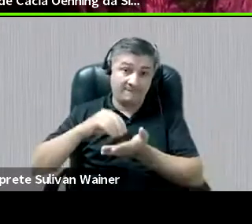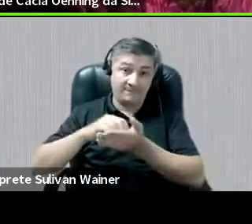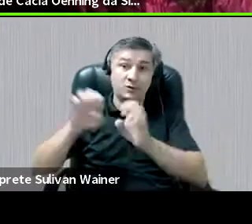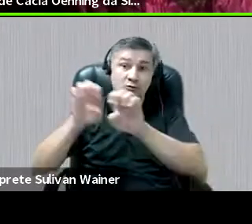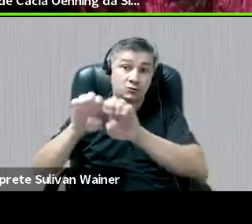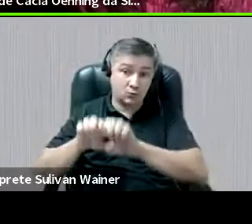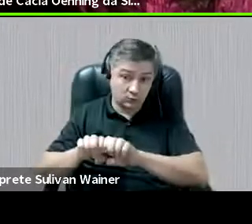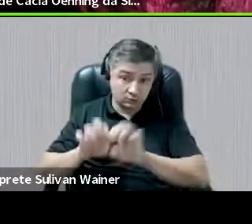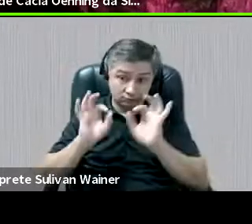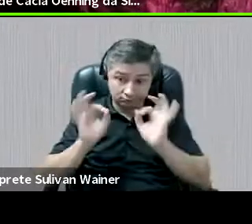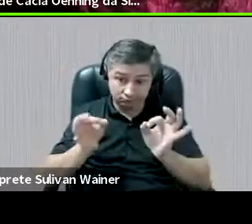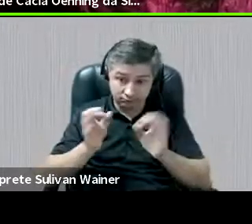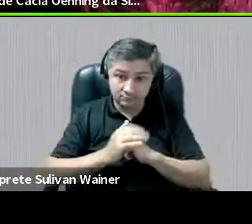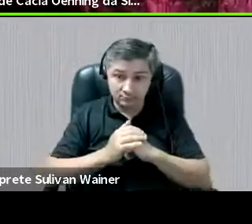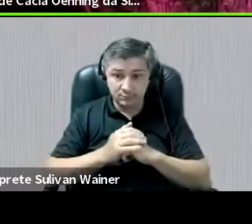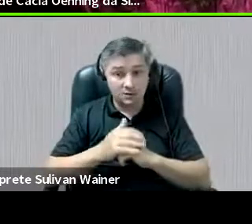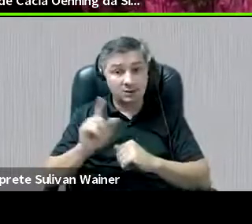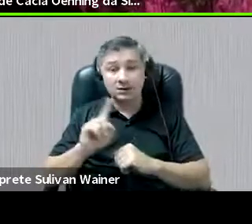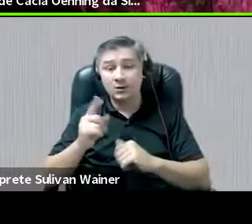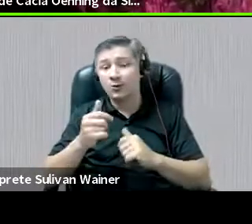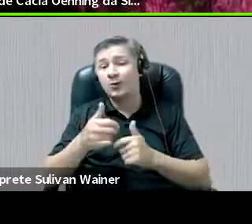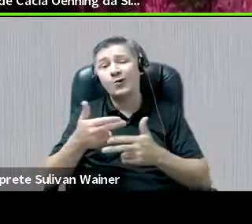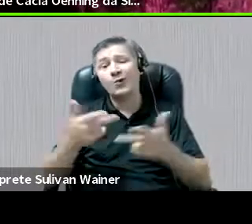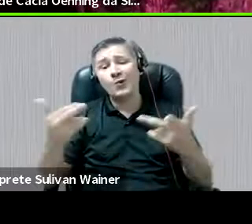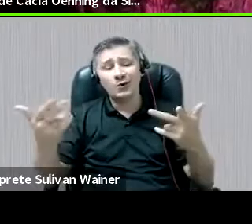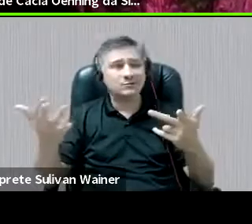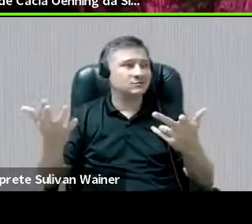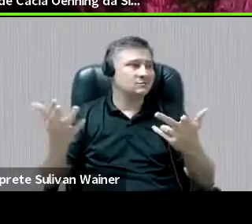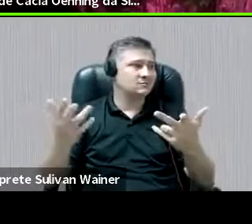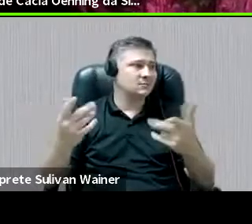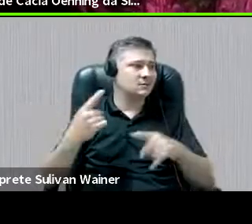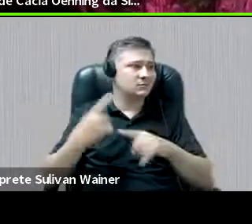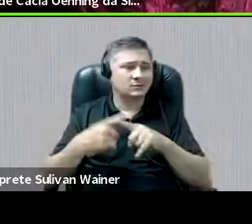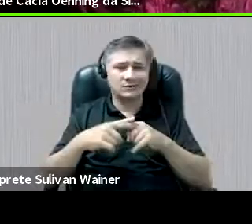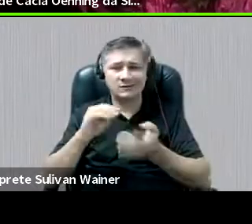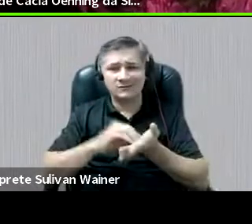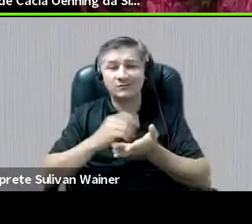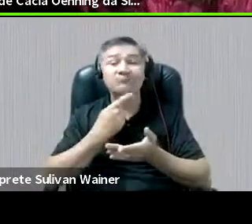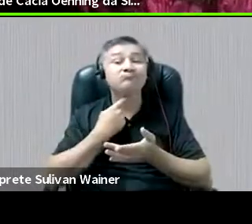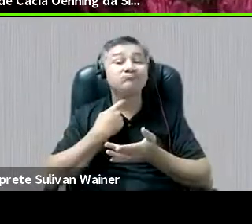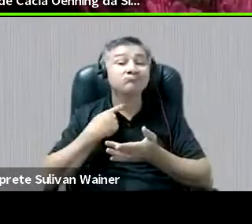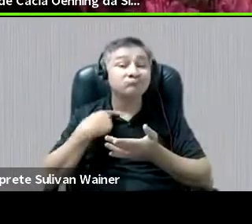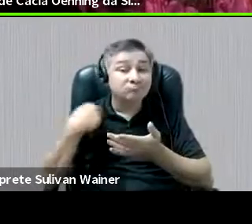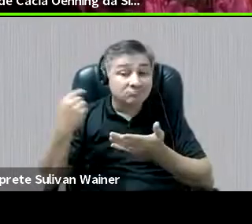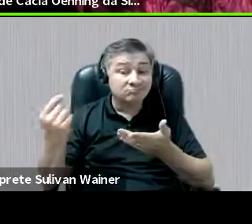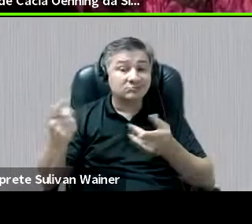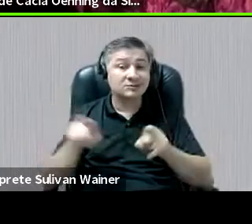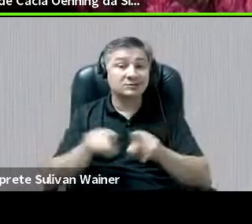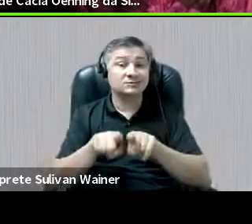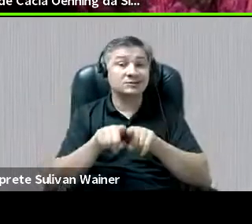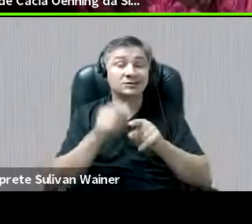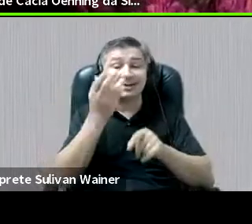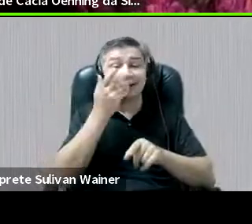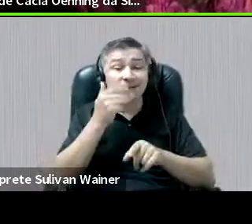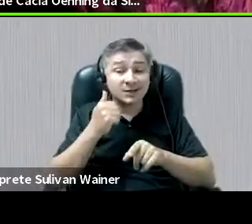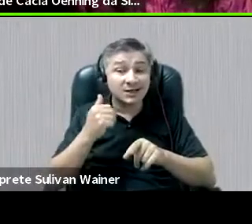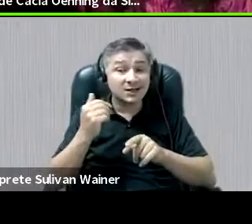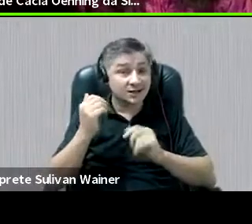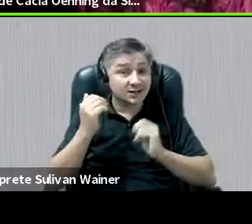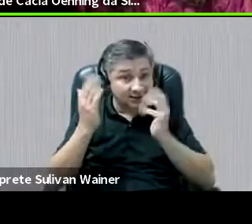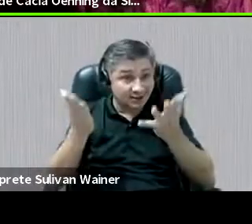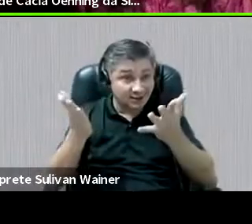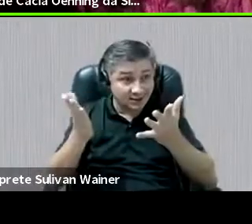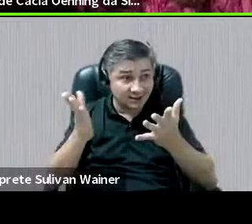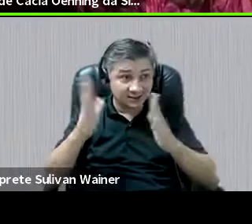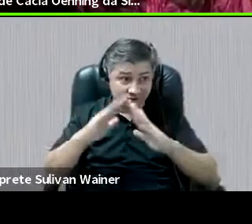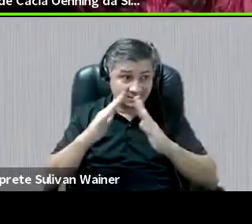não é algo que não vem do desejo ou não parte das crianças lá na ponta, mas que